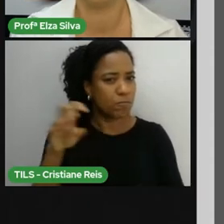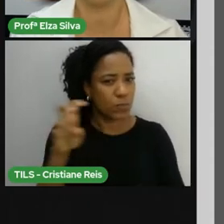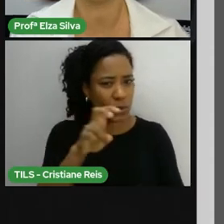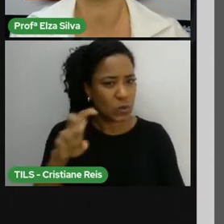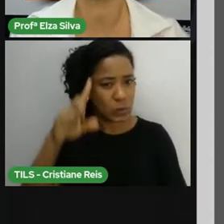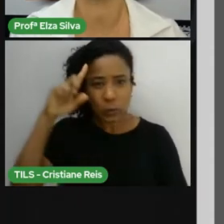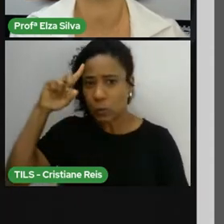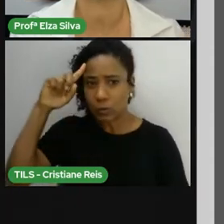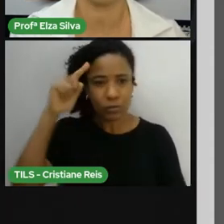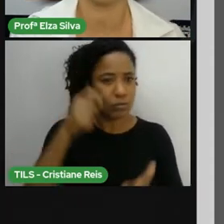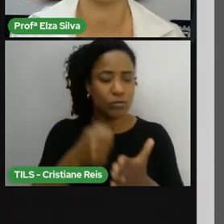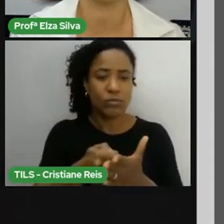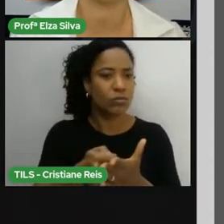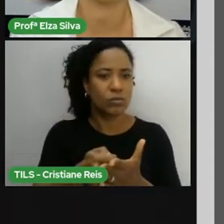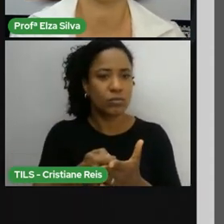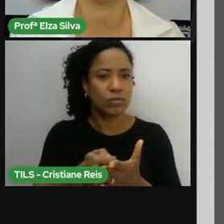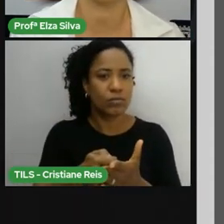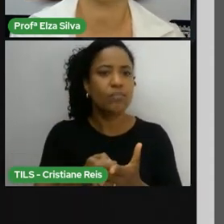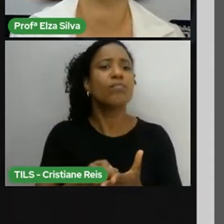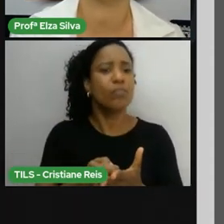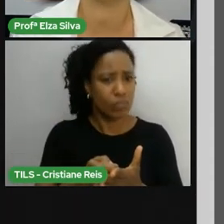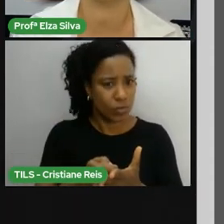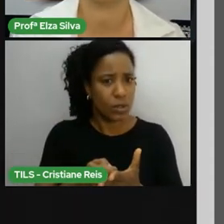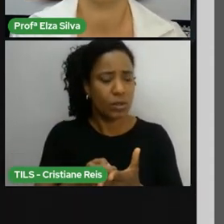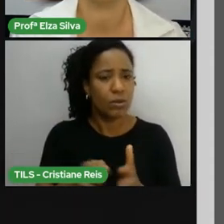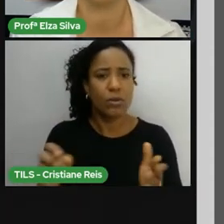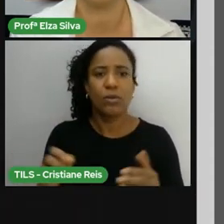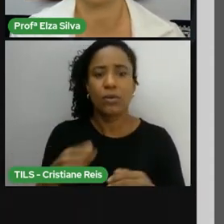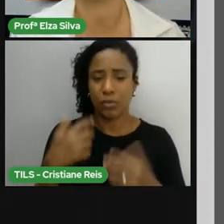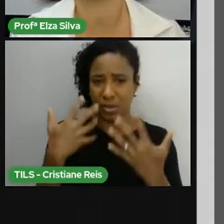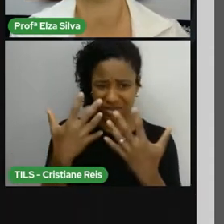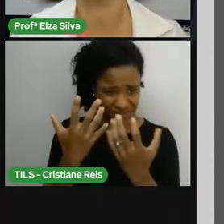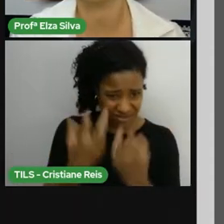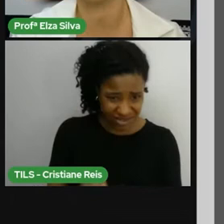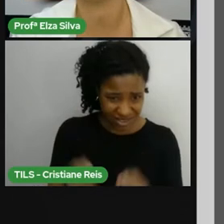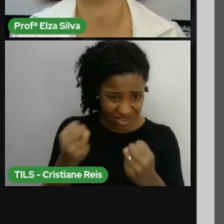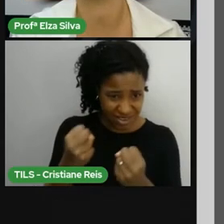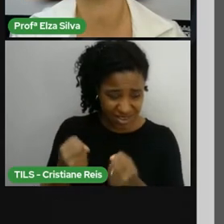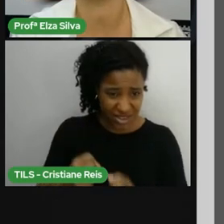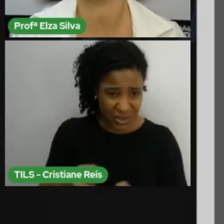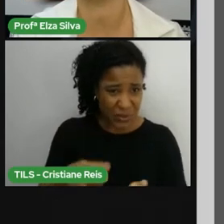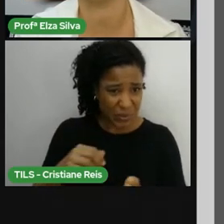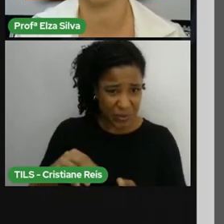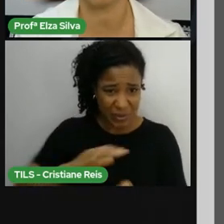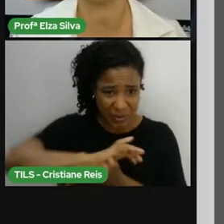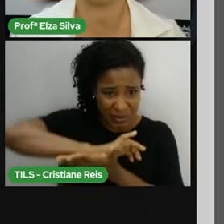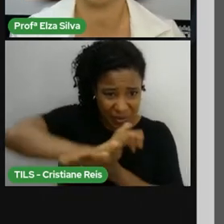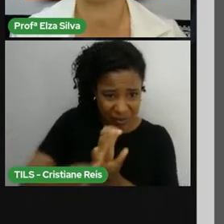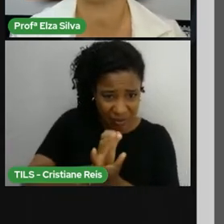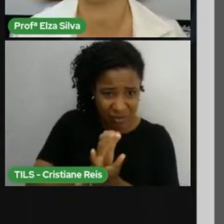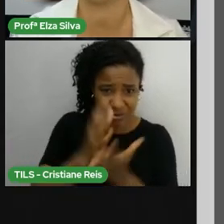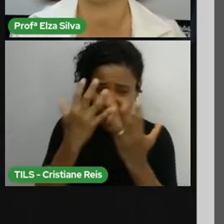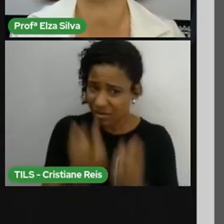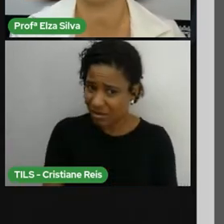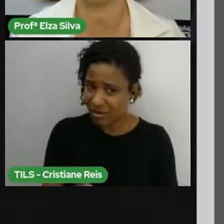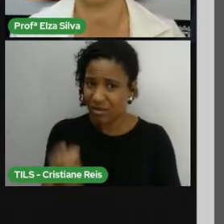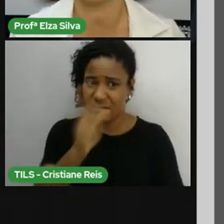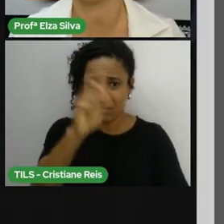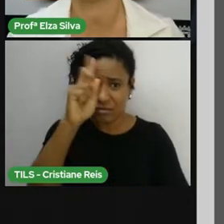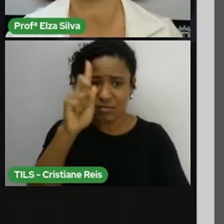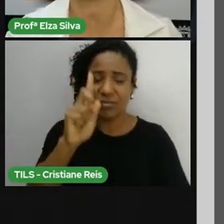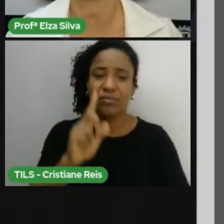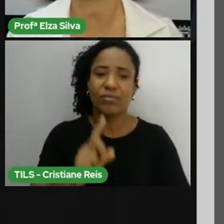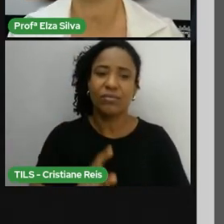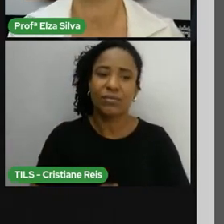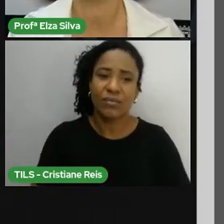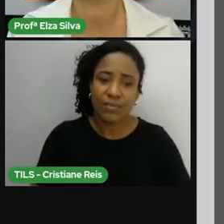Não admitiu mais, a partir desse momento, situações discriminatórias como esta que eu acabei de contar para vocês.